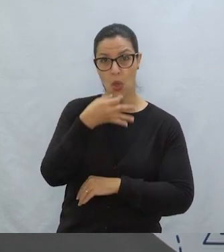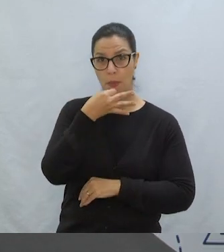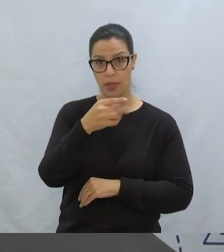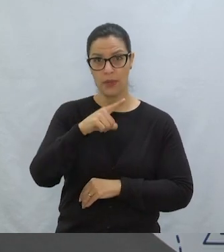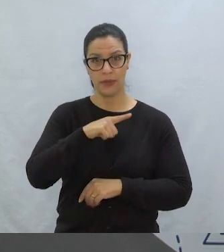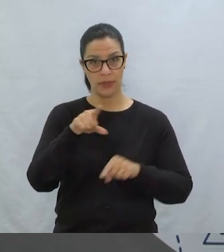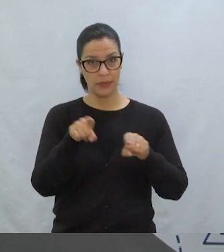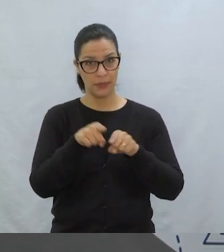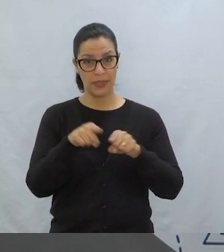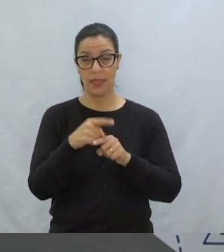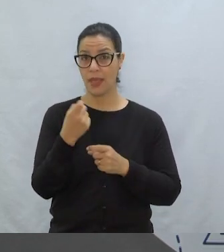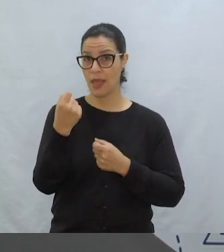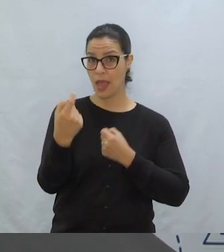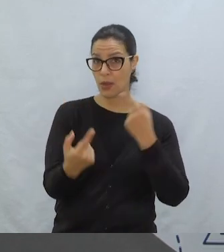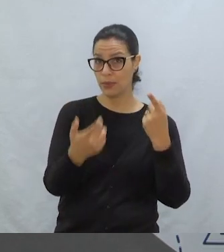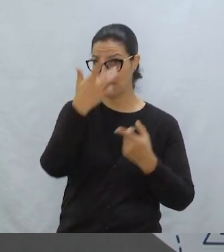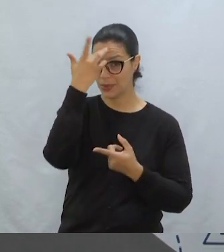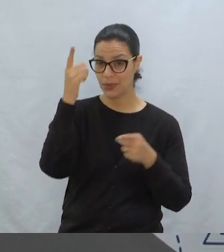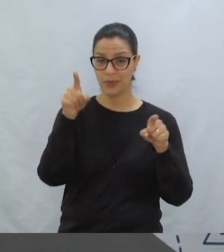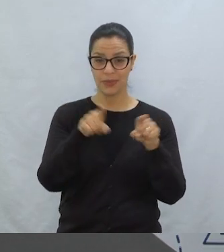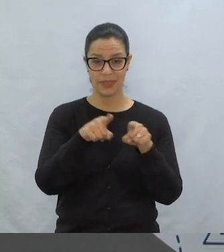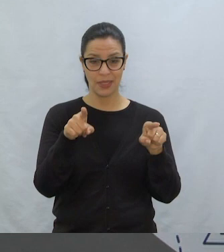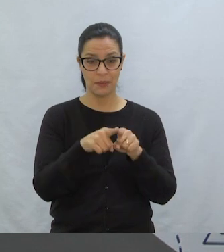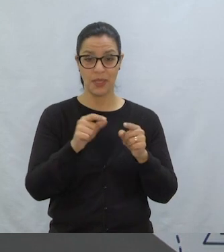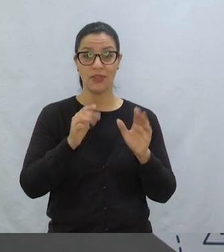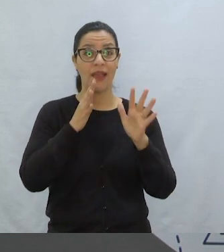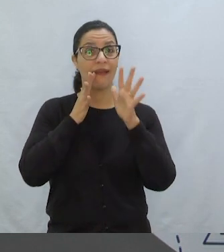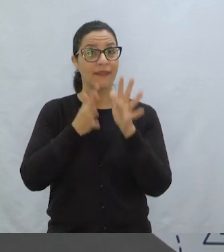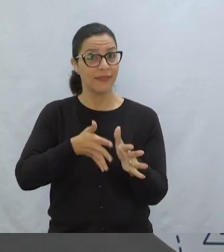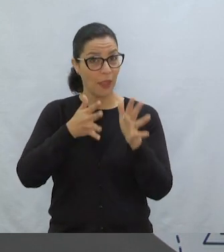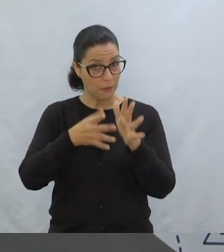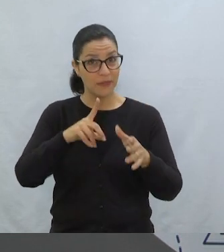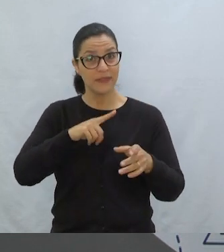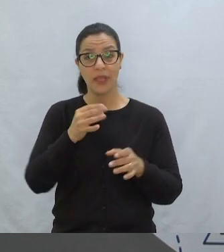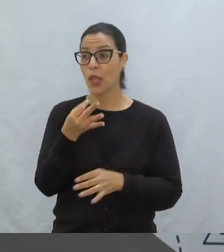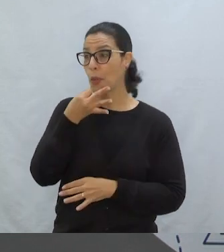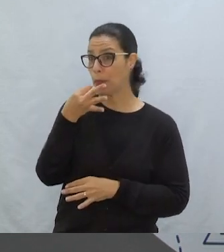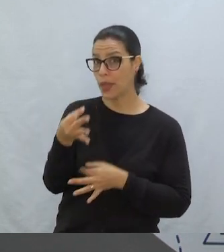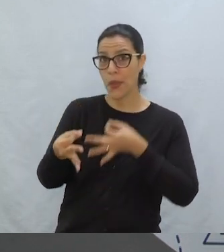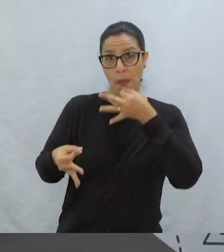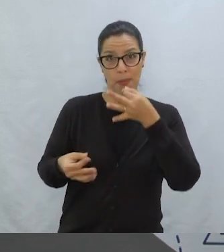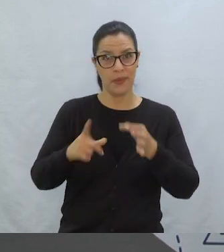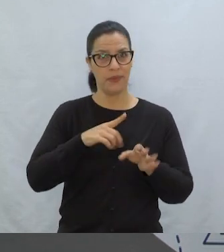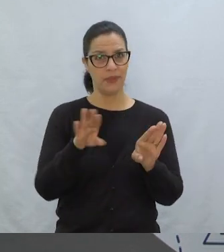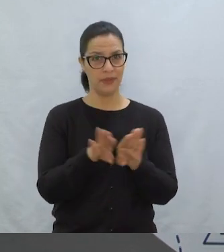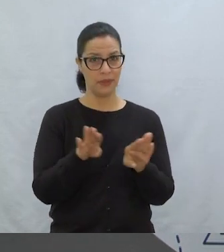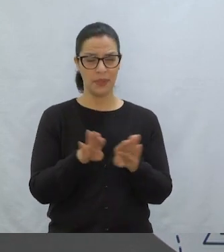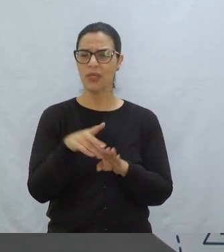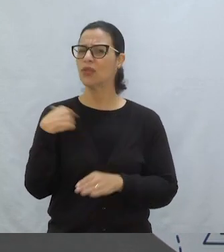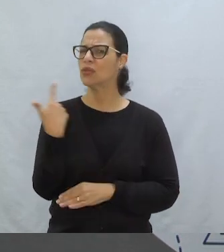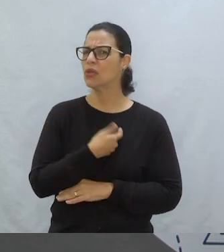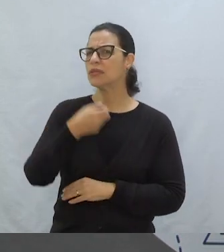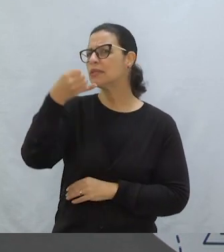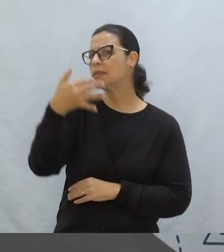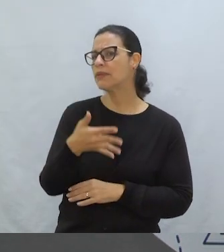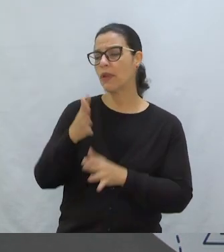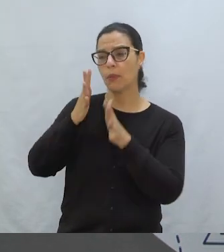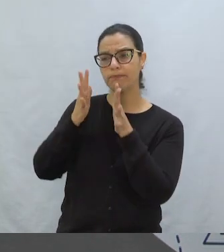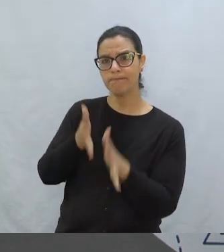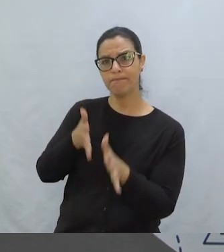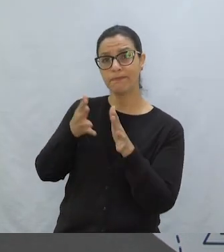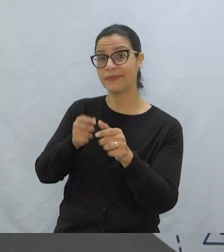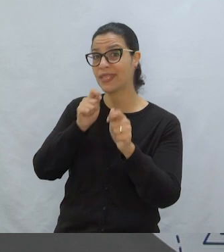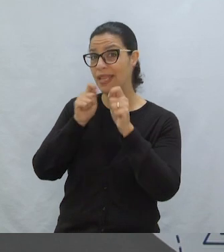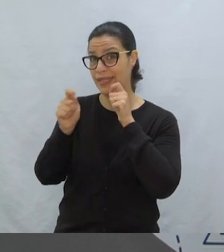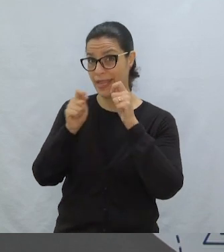participando. A gente tem gente aqui também Que foi entrevistado. Que deu sua opinião. E a gente estava falando, então, de